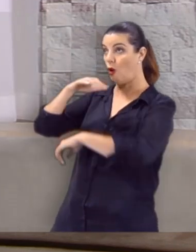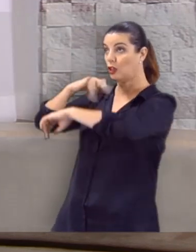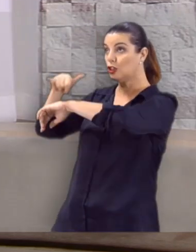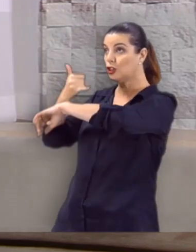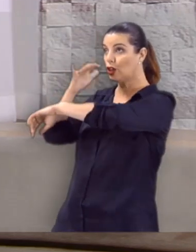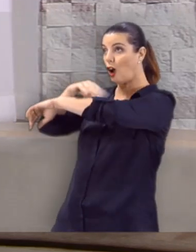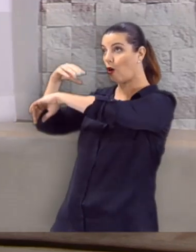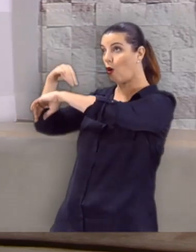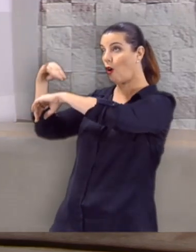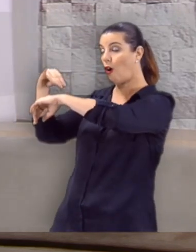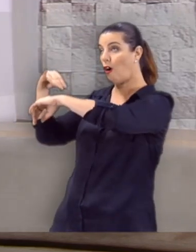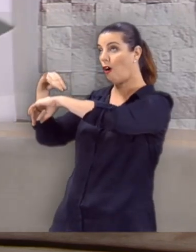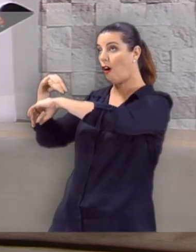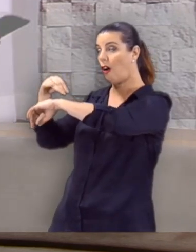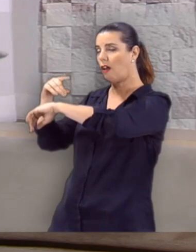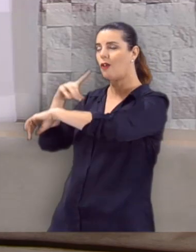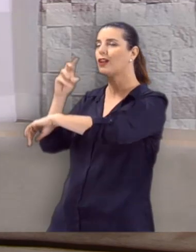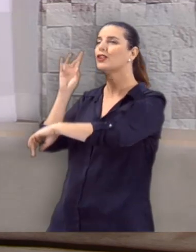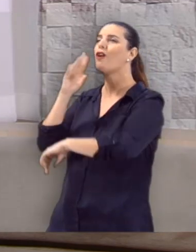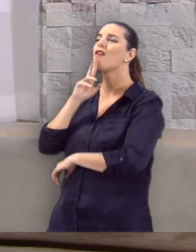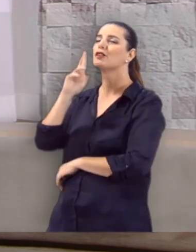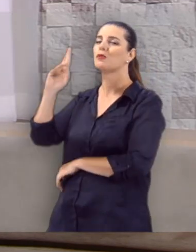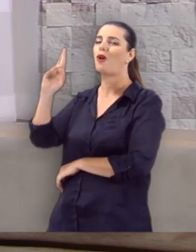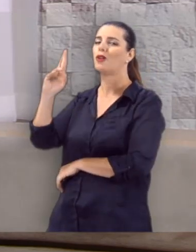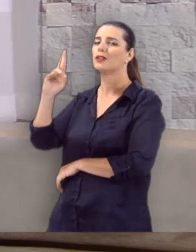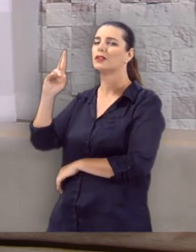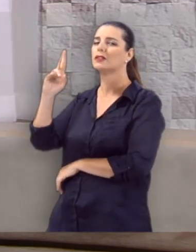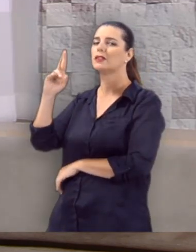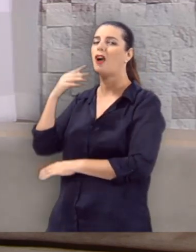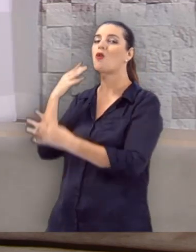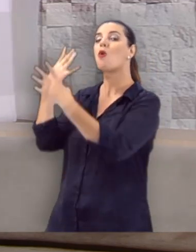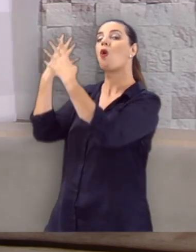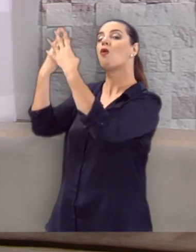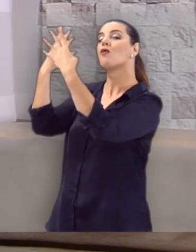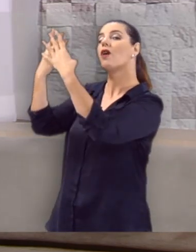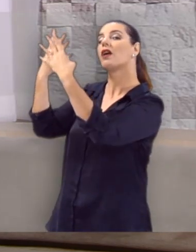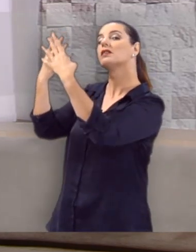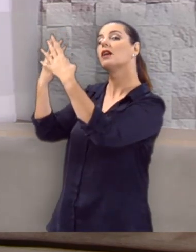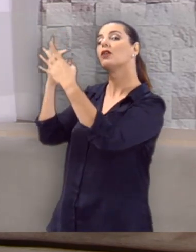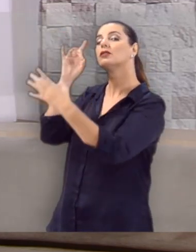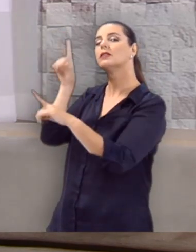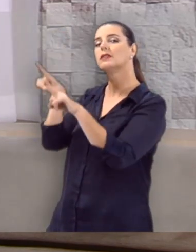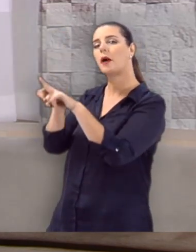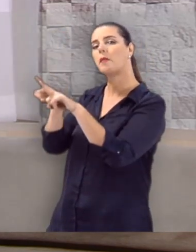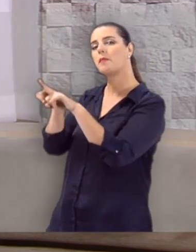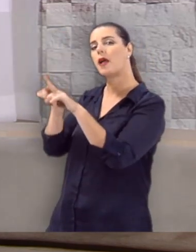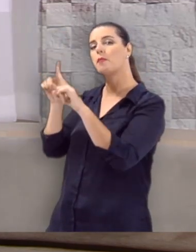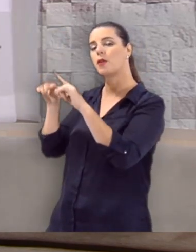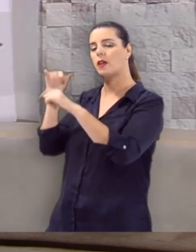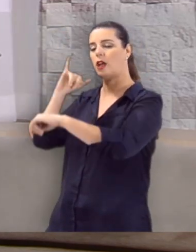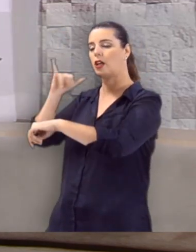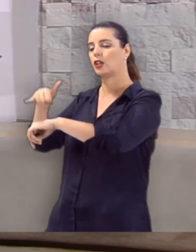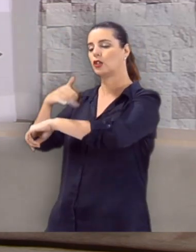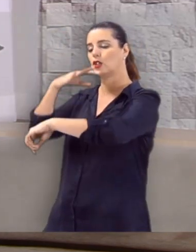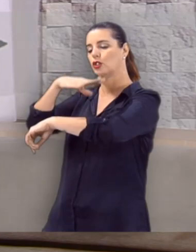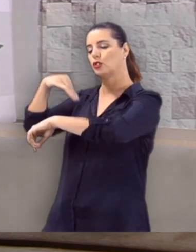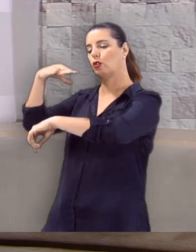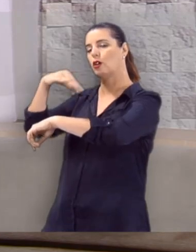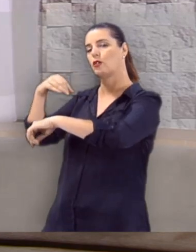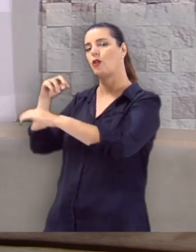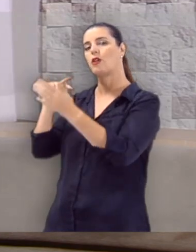Jacó para Deus, aquilo não era apenas uma resposta, aquilo era uma confissão. porque Jacó significa